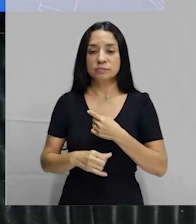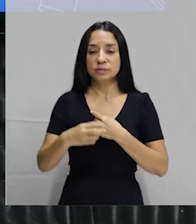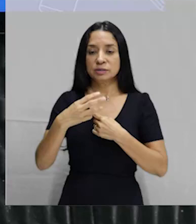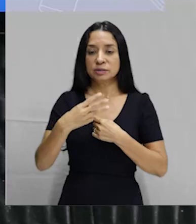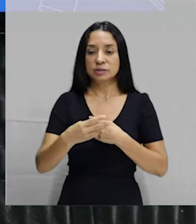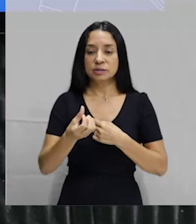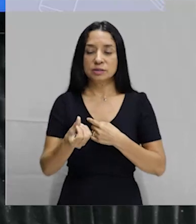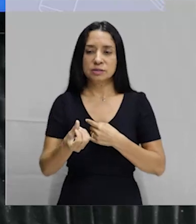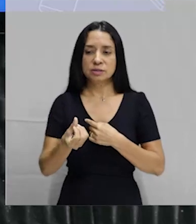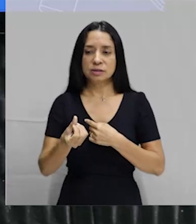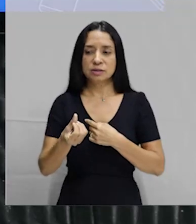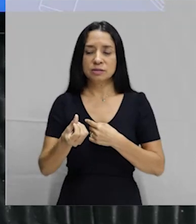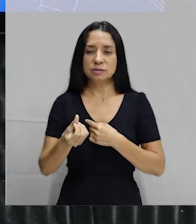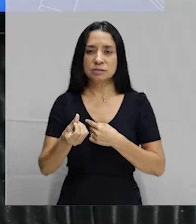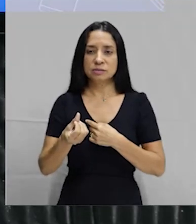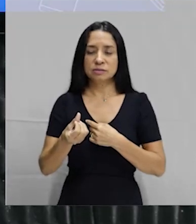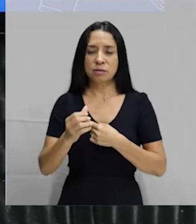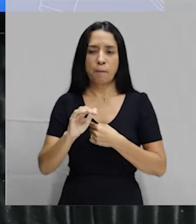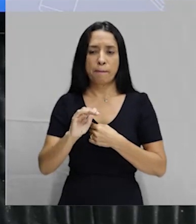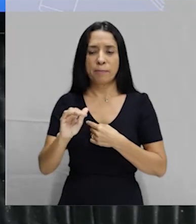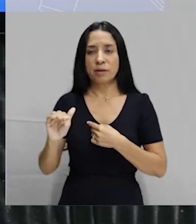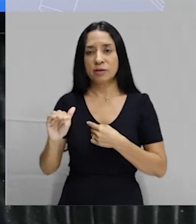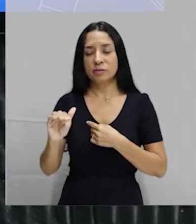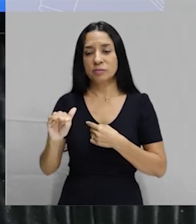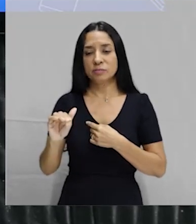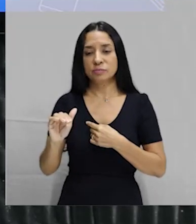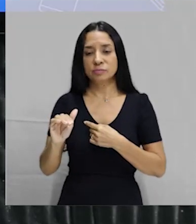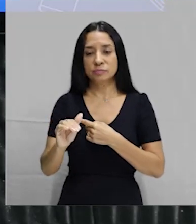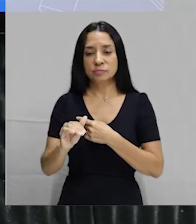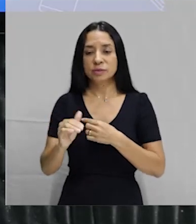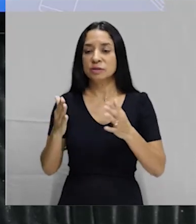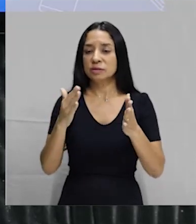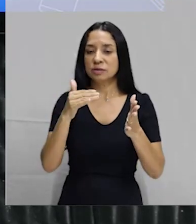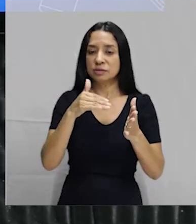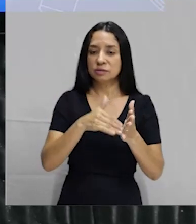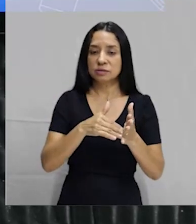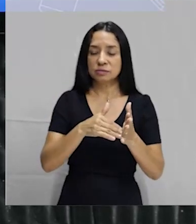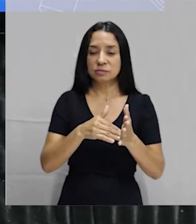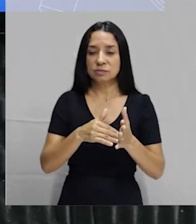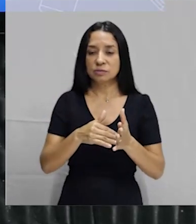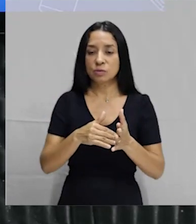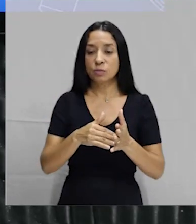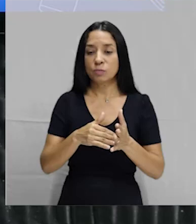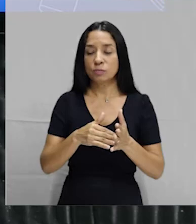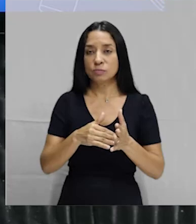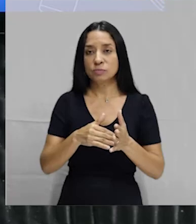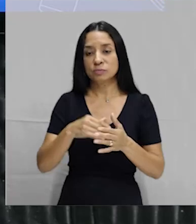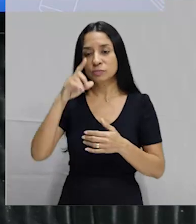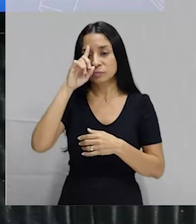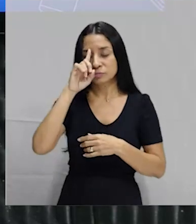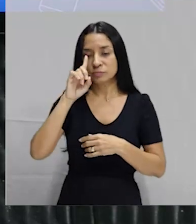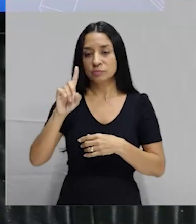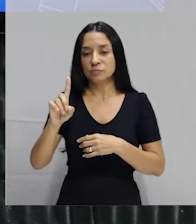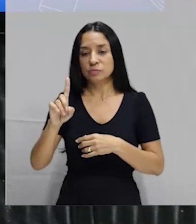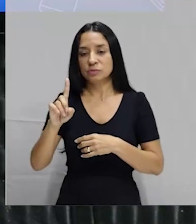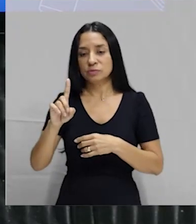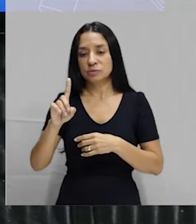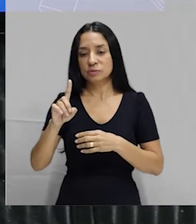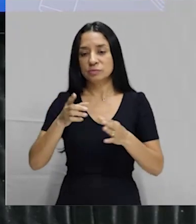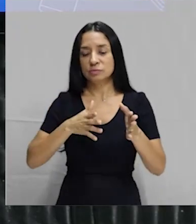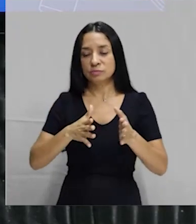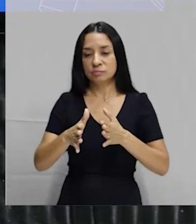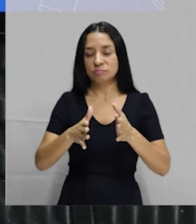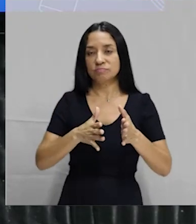36,5, né? Uma temperatura um pouco mais elevada até o último dia do seu ciclo,